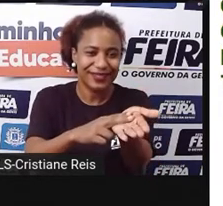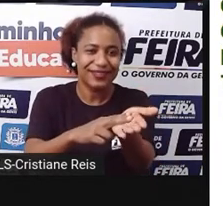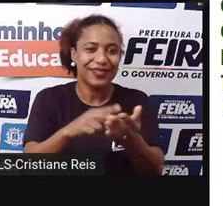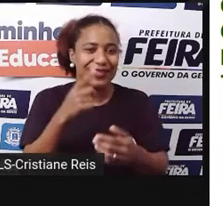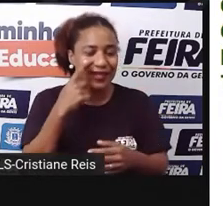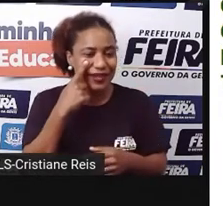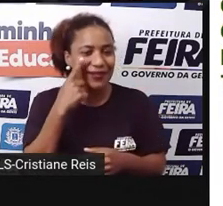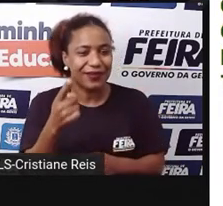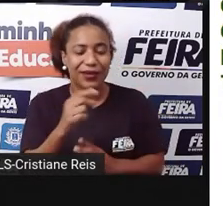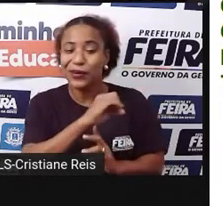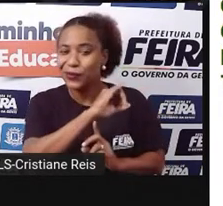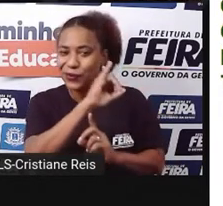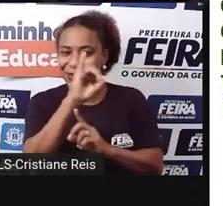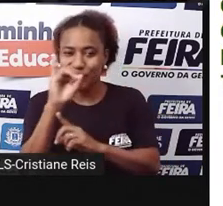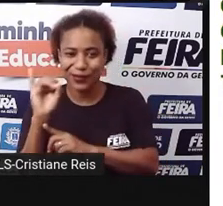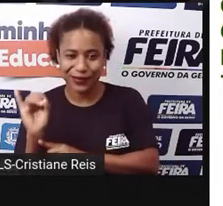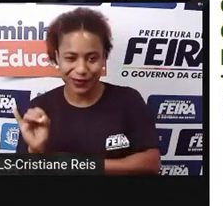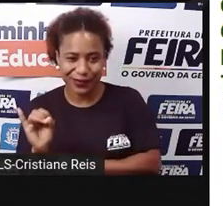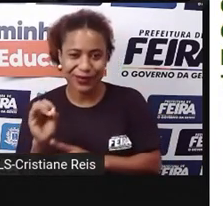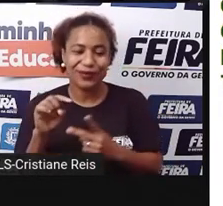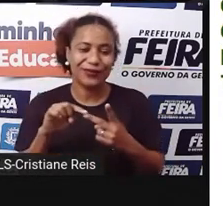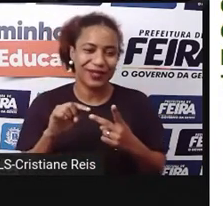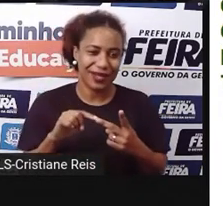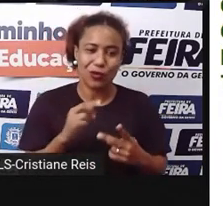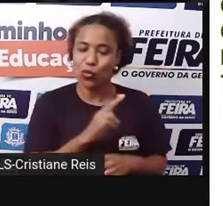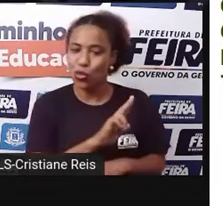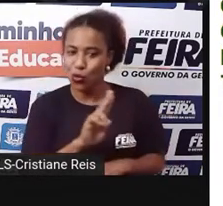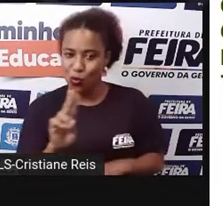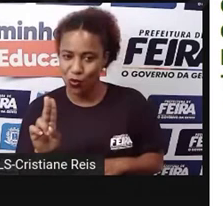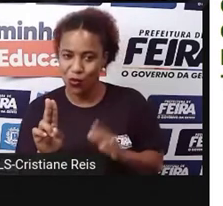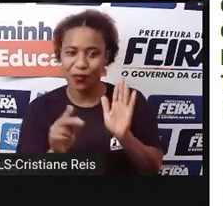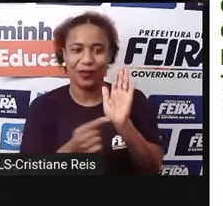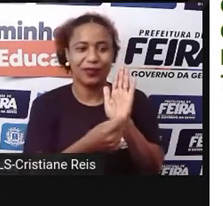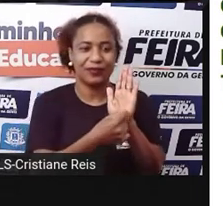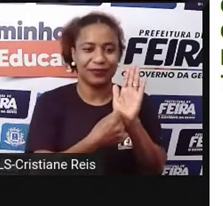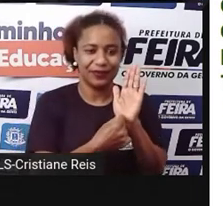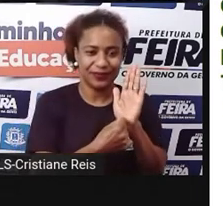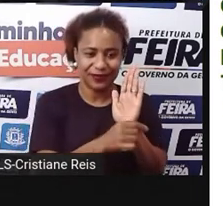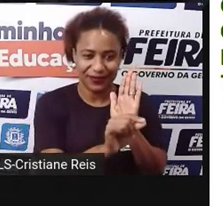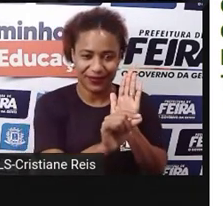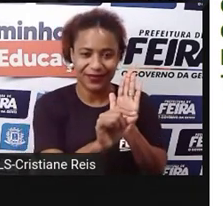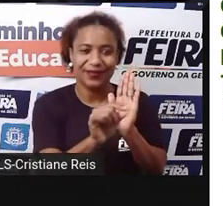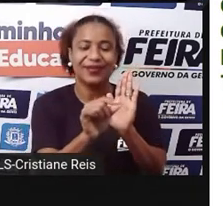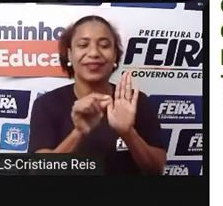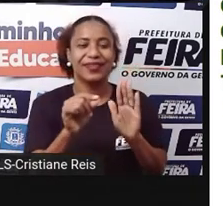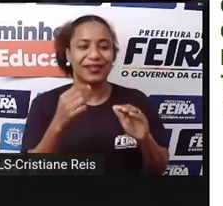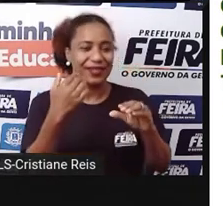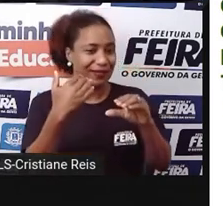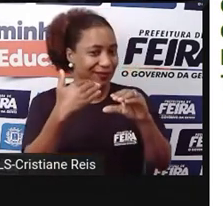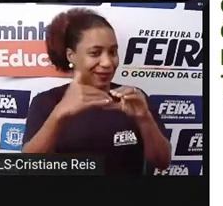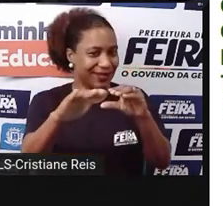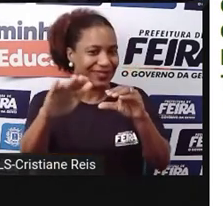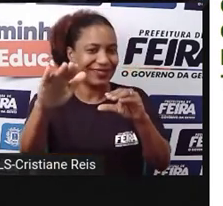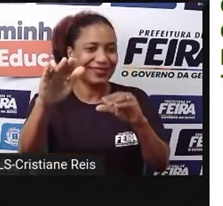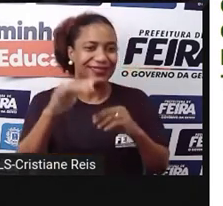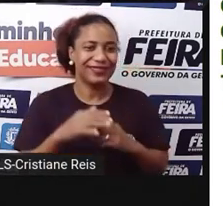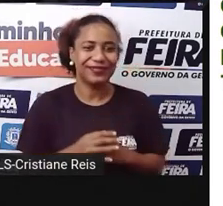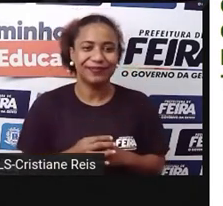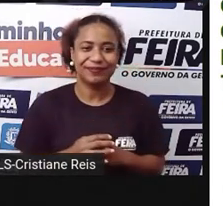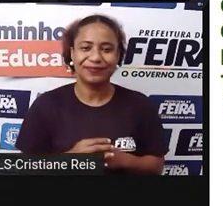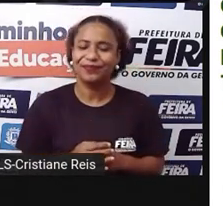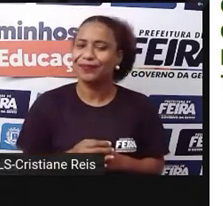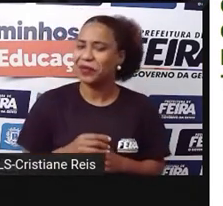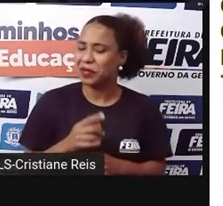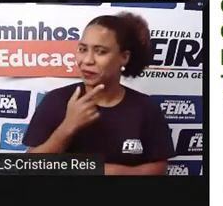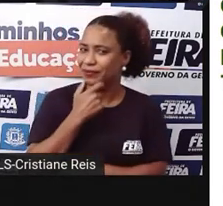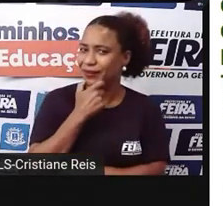saudação, tem o final, a salvação final, tem a mensagem, né? Será que o Saci respondeu, gente? O